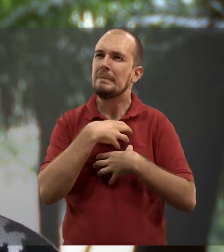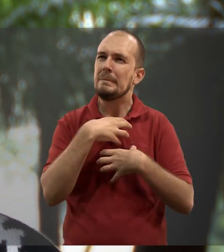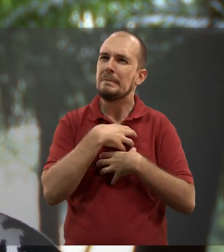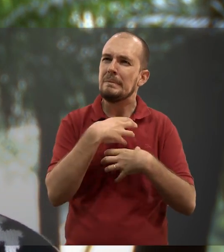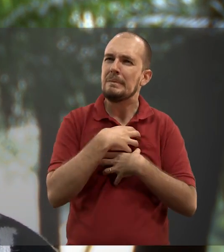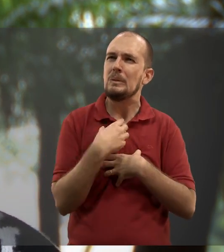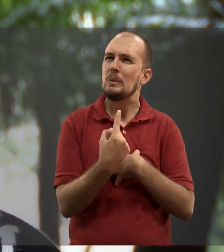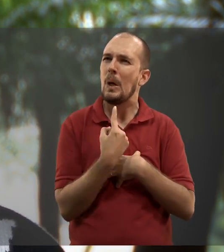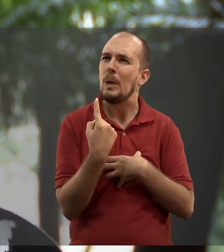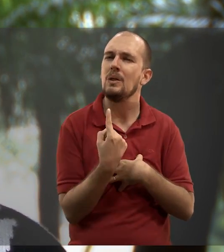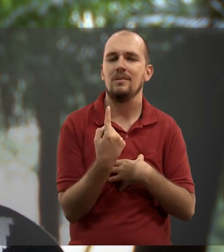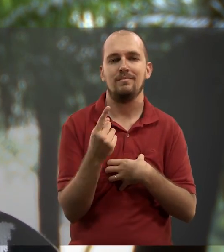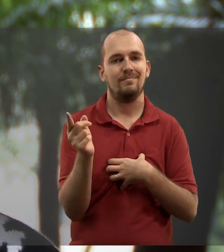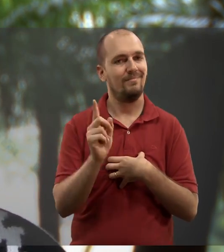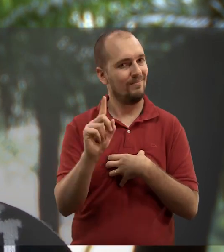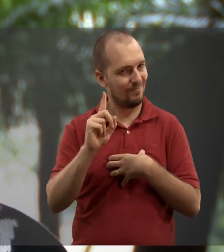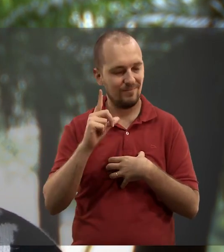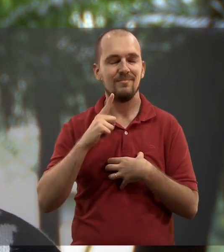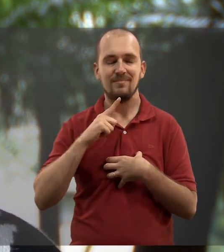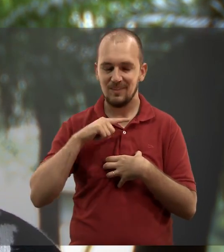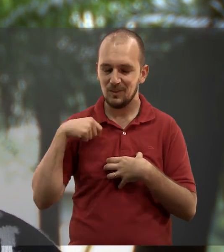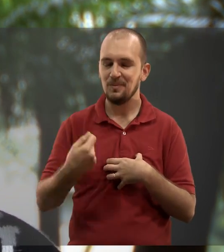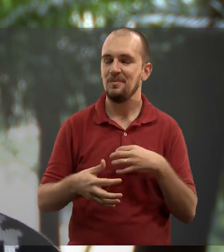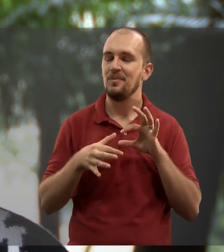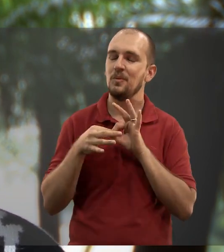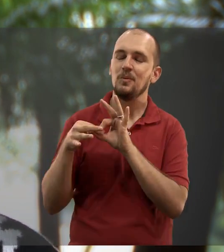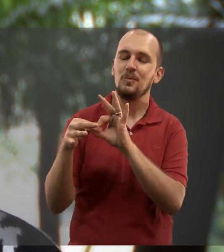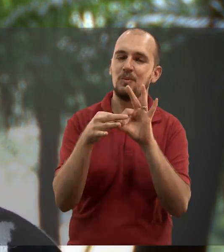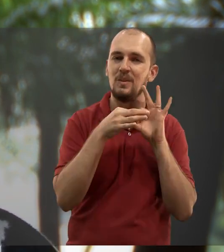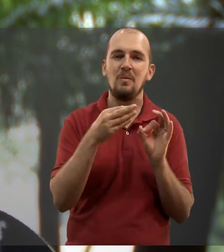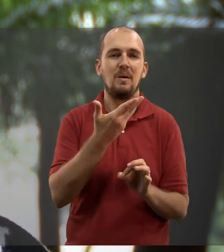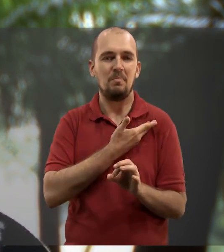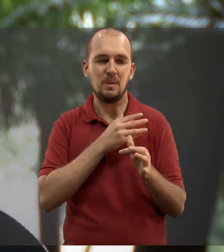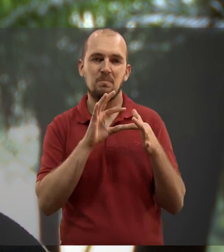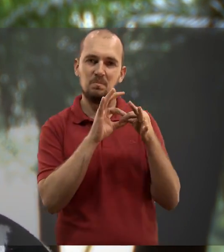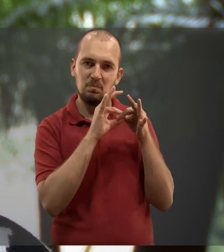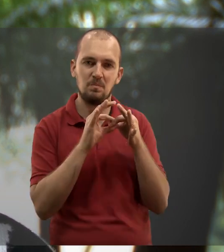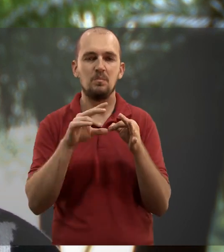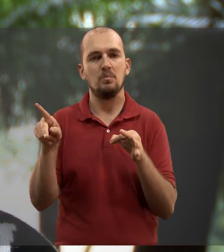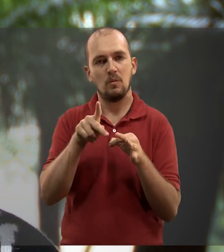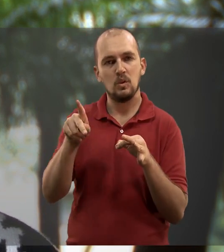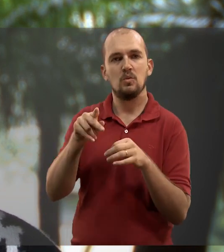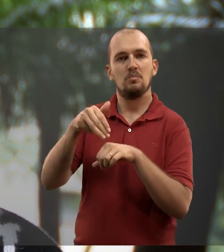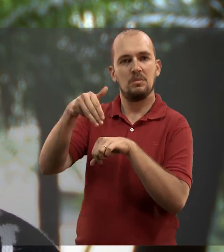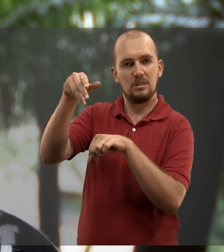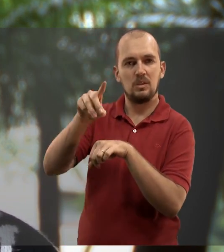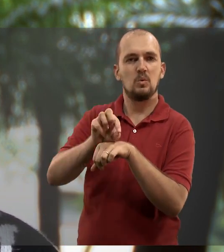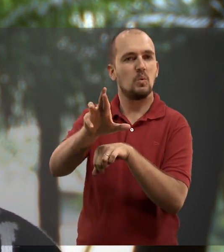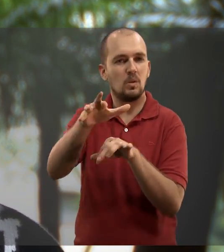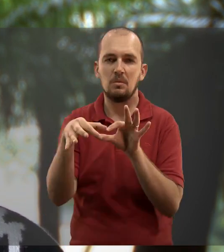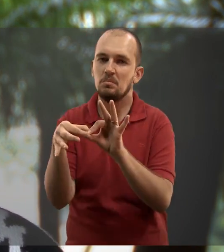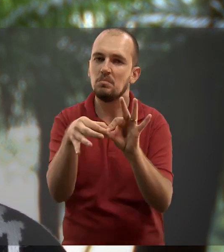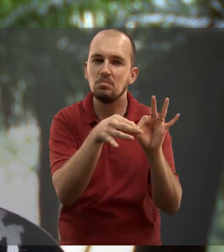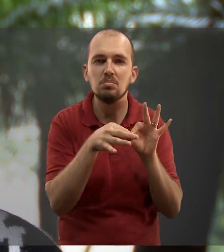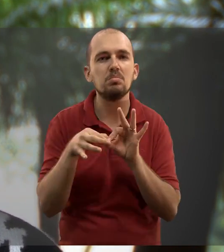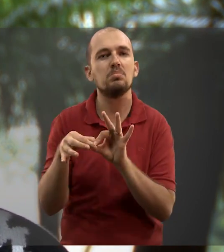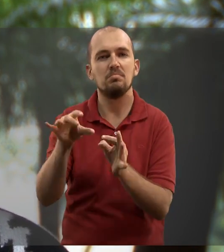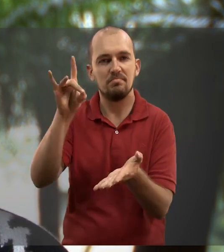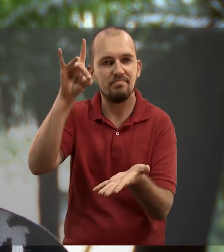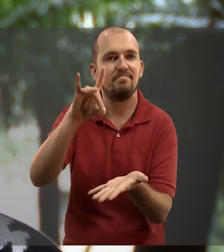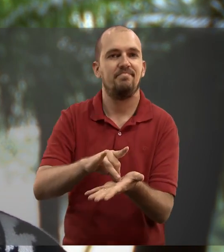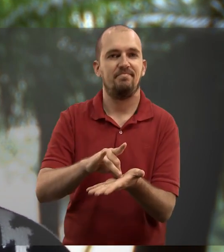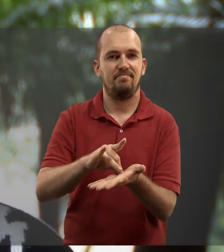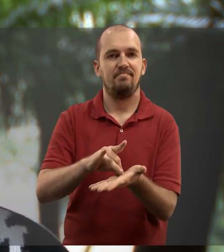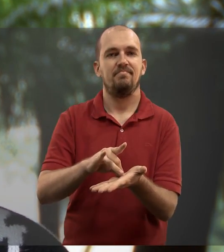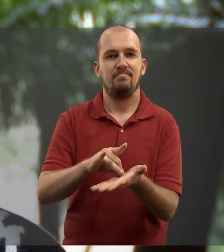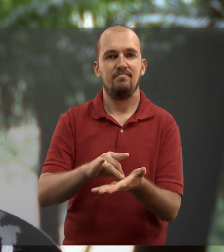que você não se sente sozinho fazendo o curso, não só os seus colegas de classe, mas como todos os professores e profissionais não fiscais